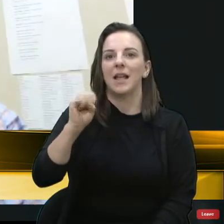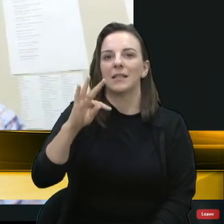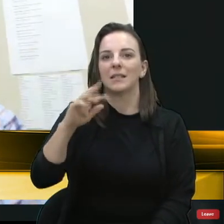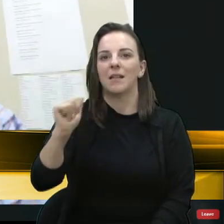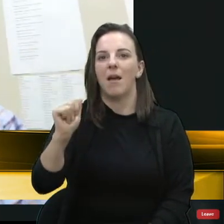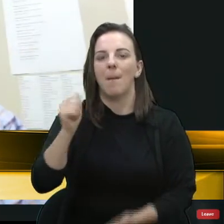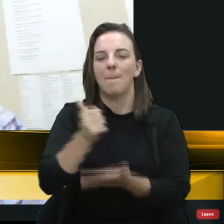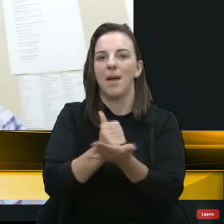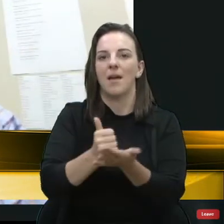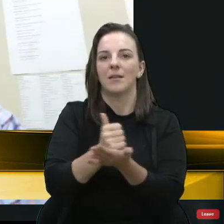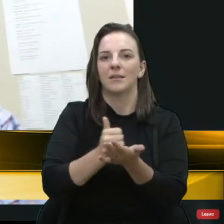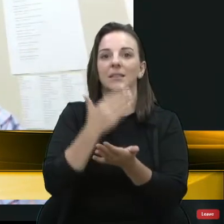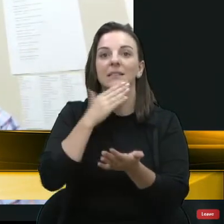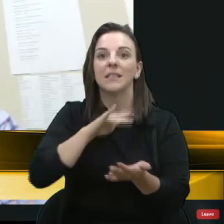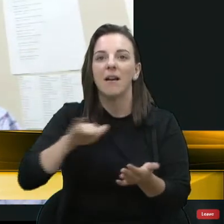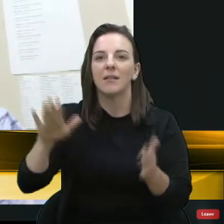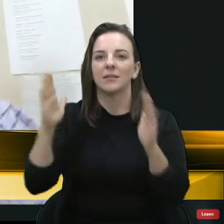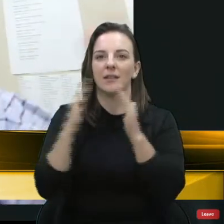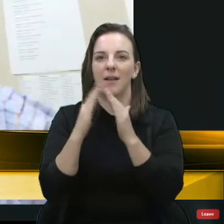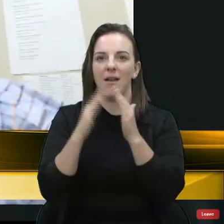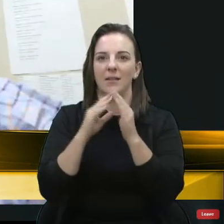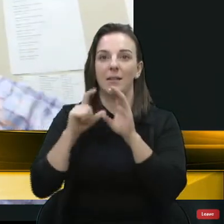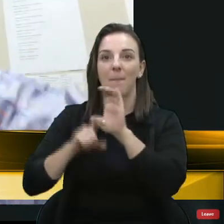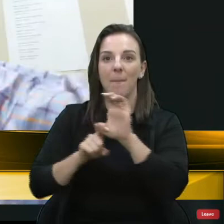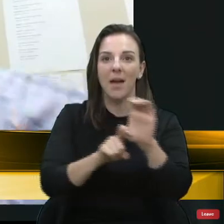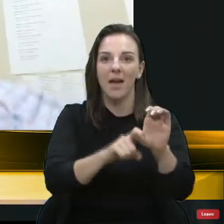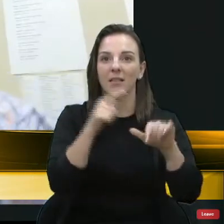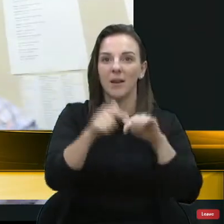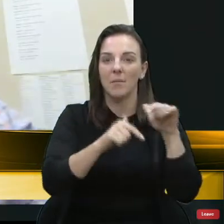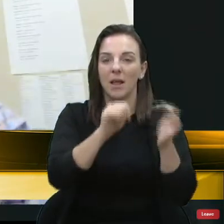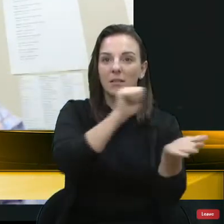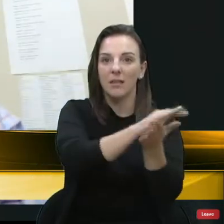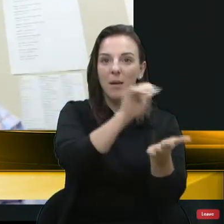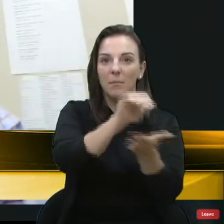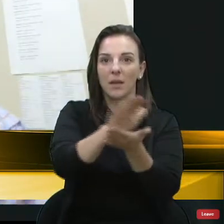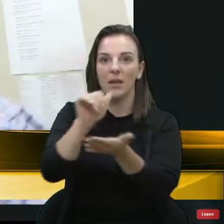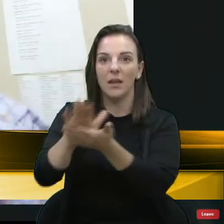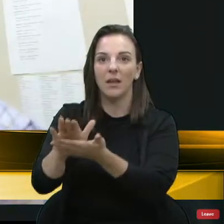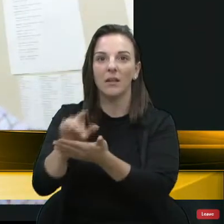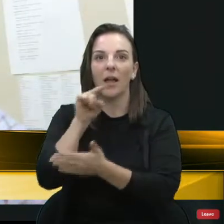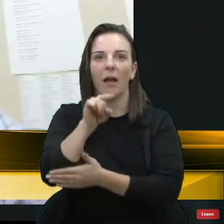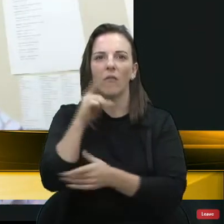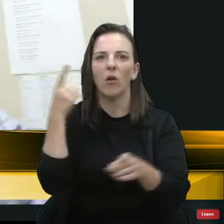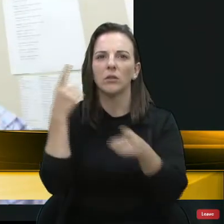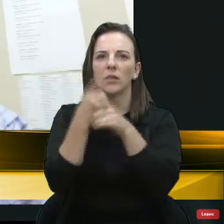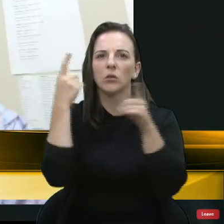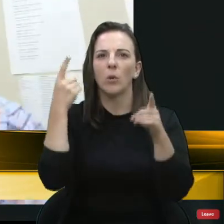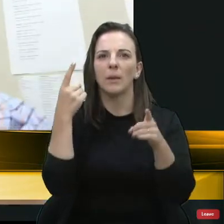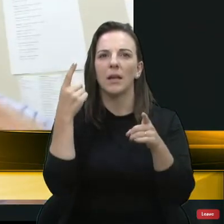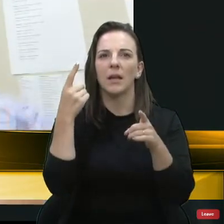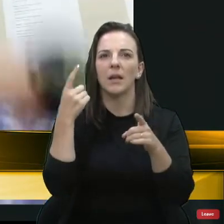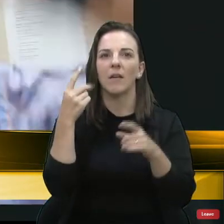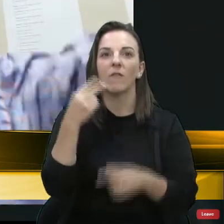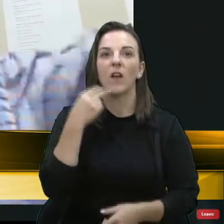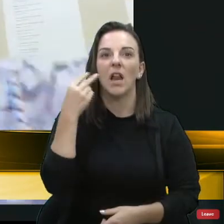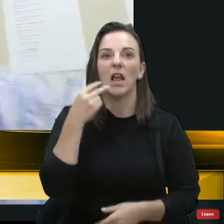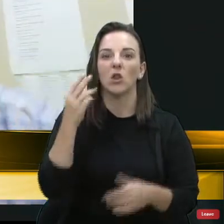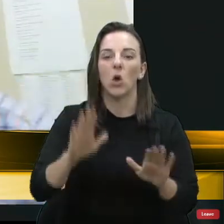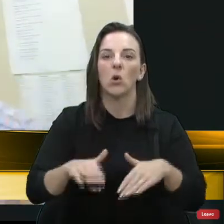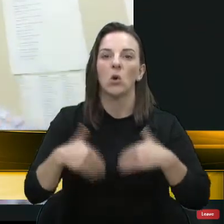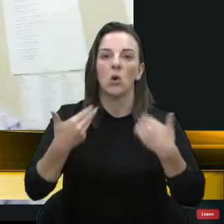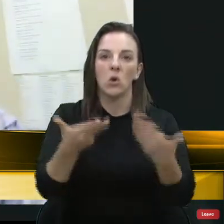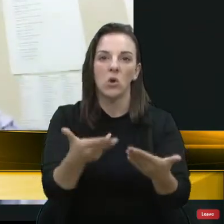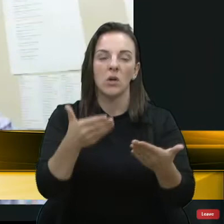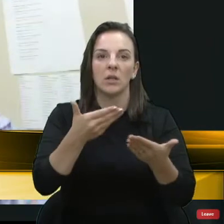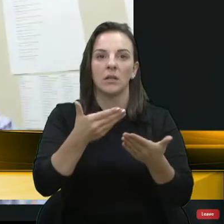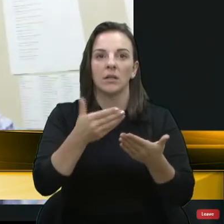dependendo de trabalho, estão sendo demitidas. De acordo pouco, vão descobrir que o vereador está dando cesta básica, daí é compra de votos, daí alguns setores